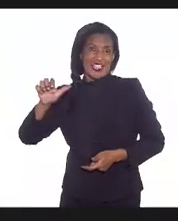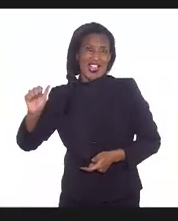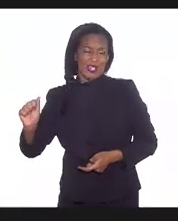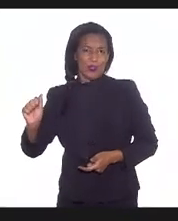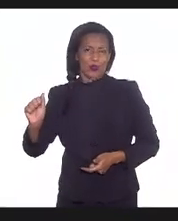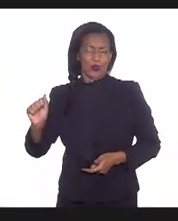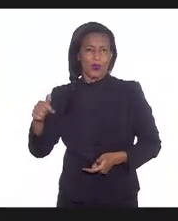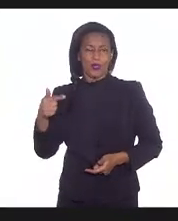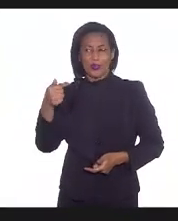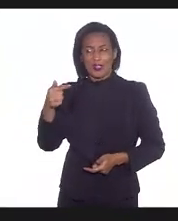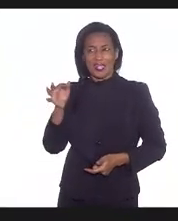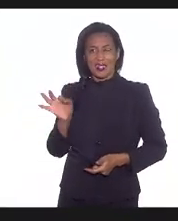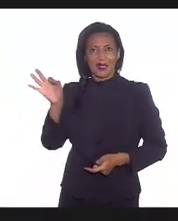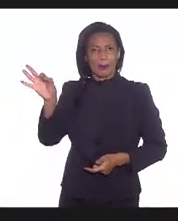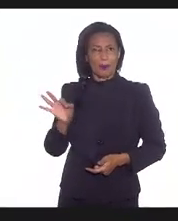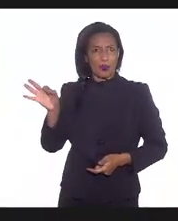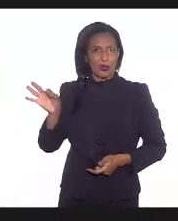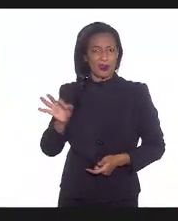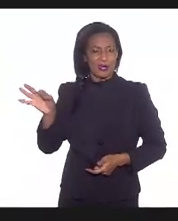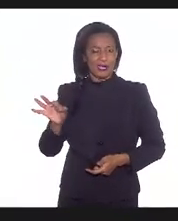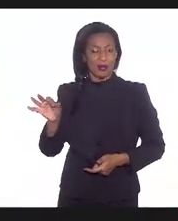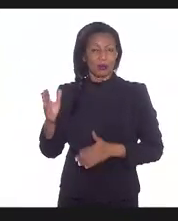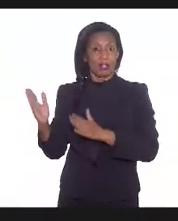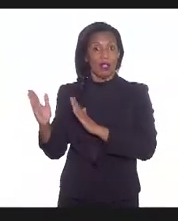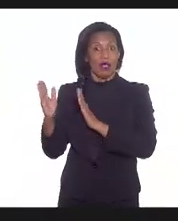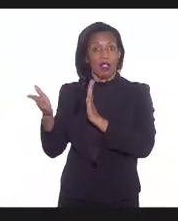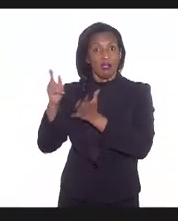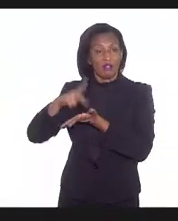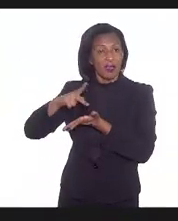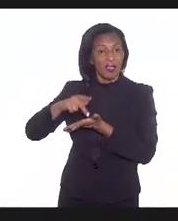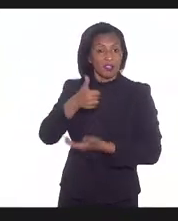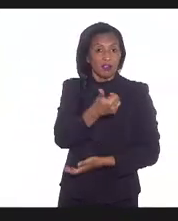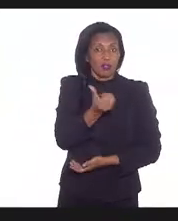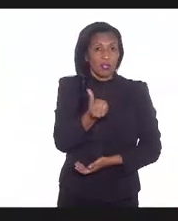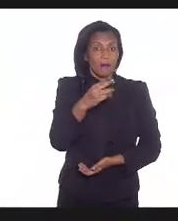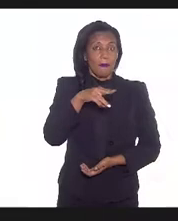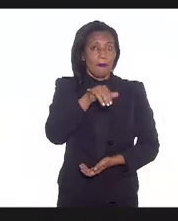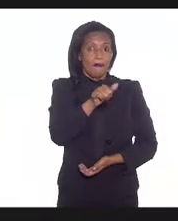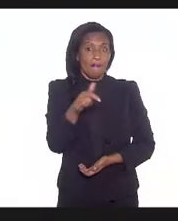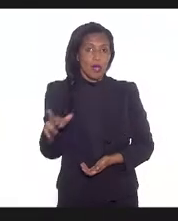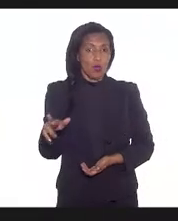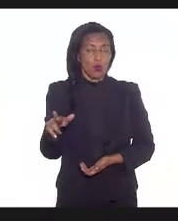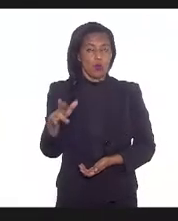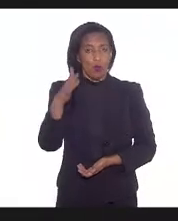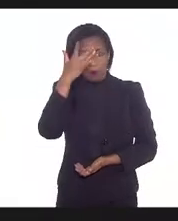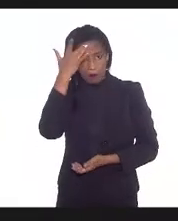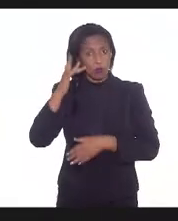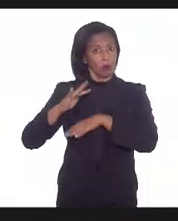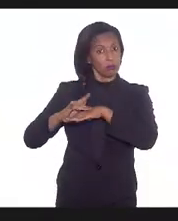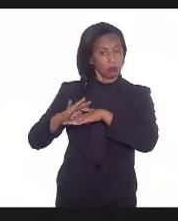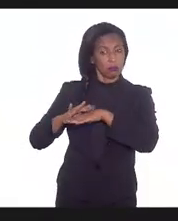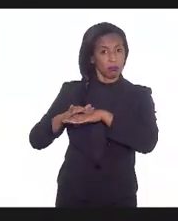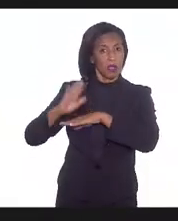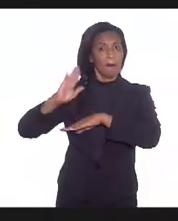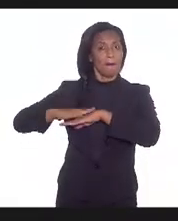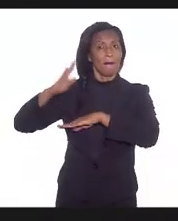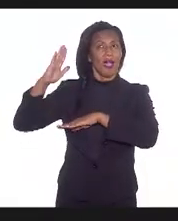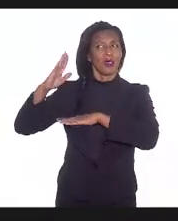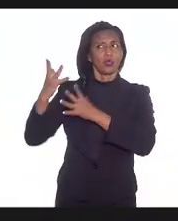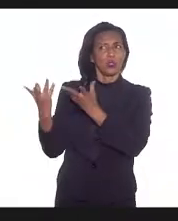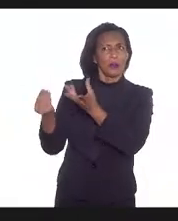70% dos casos, na verdade, são 16 mil casos, né, é muito mais do que muita cidade aí, né,